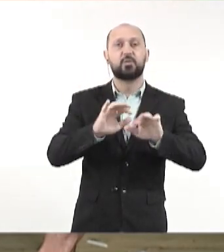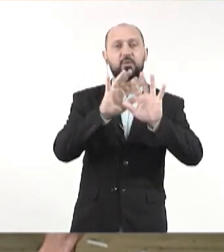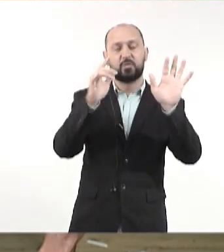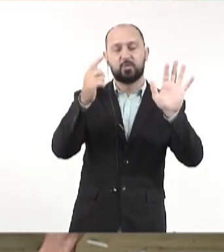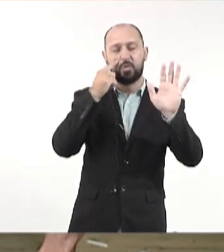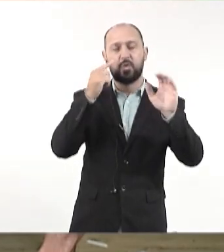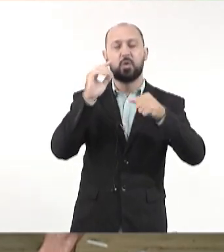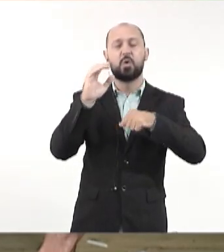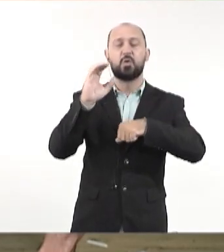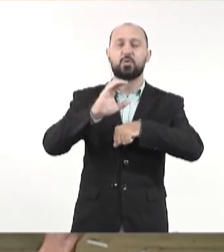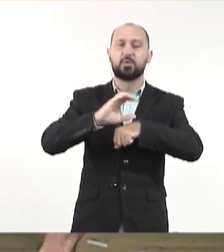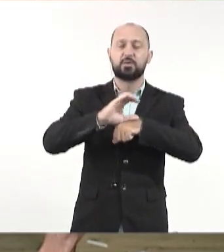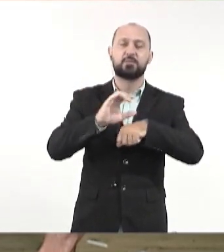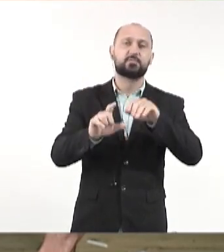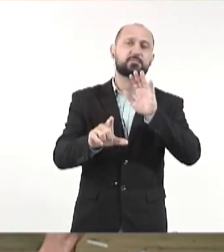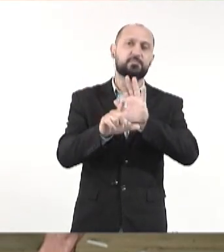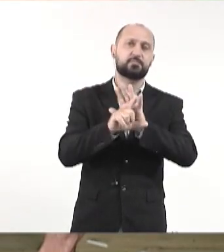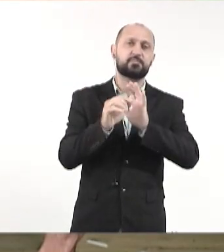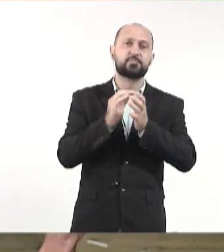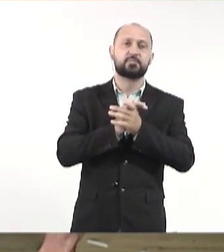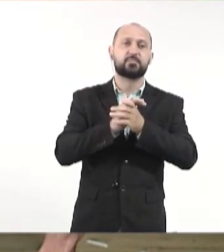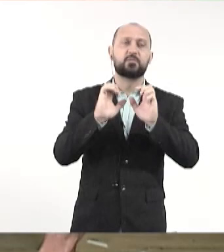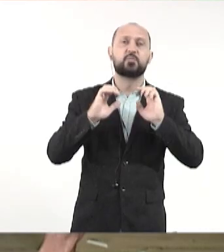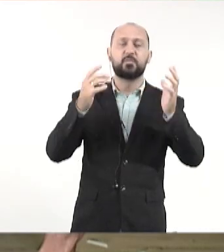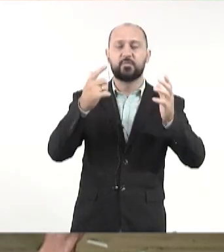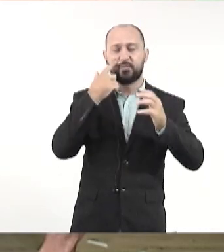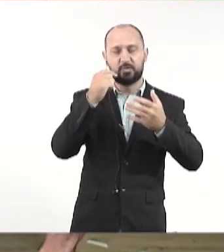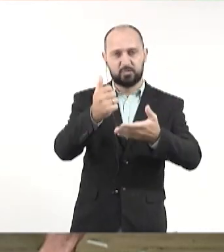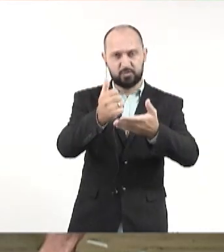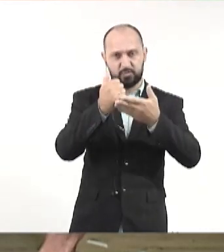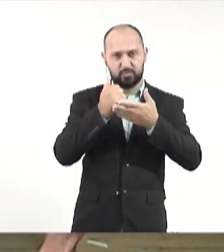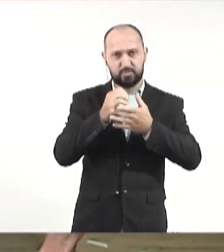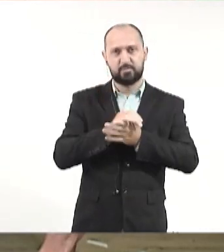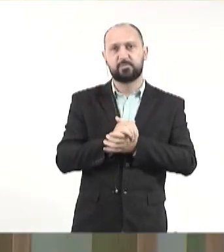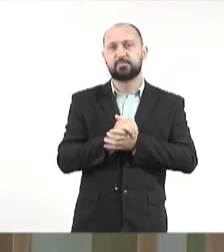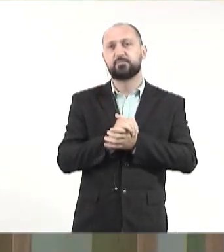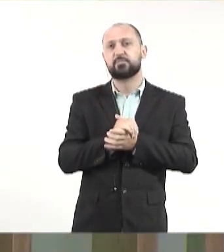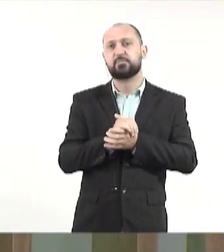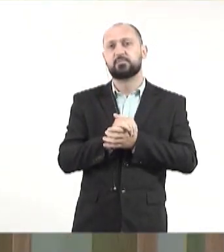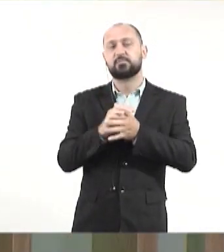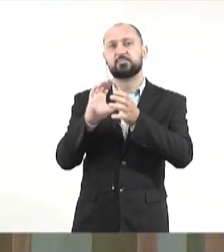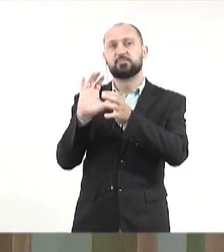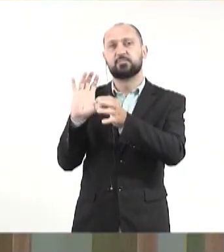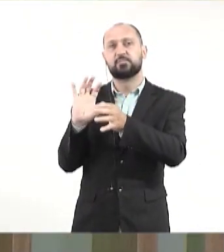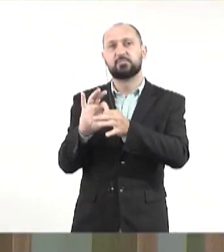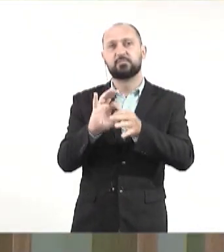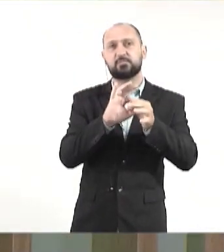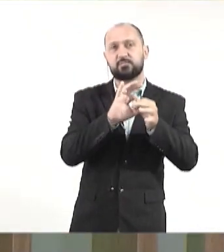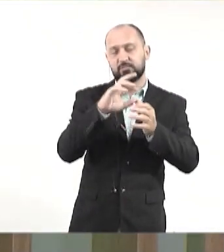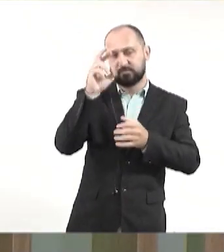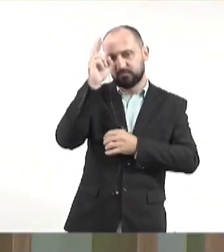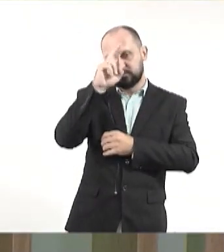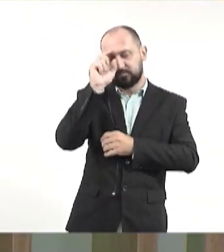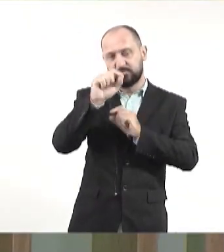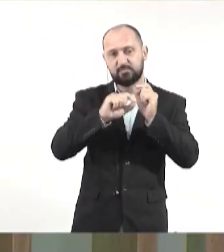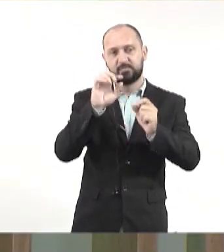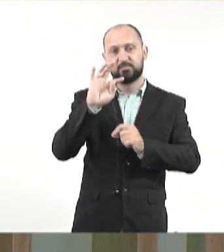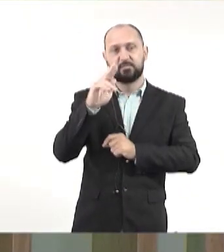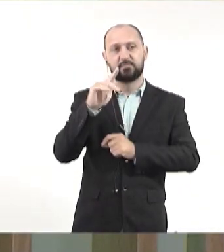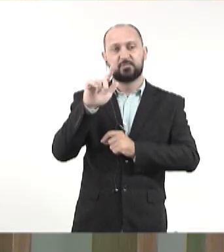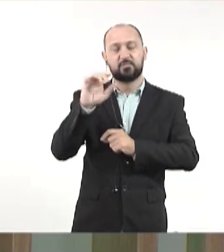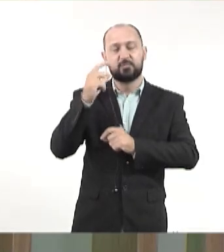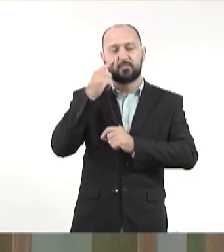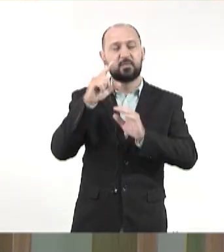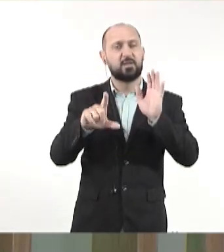clareza a constitucionalidade, legalidade das matérias. Como que eventos assim ajudam? É nesse contexto. Você resgatou, Tiago, a